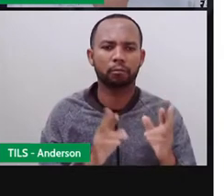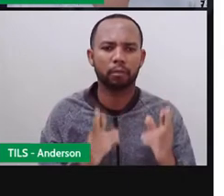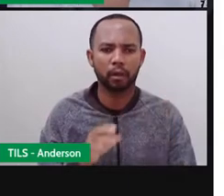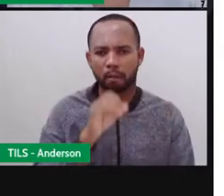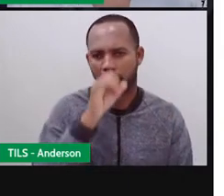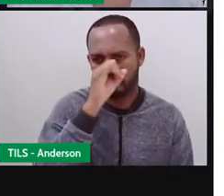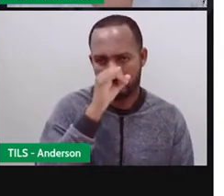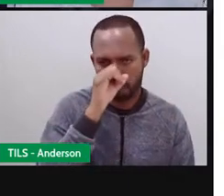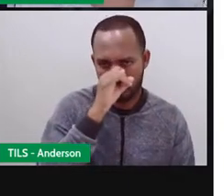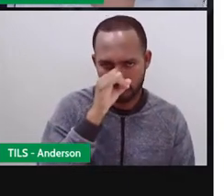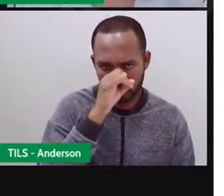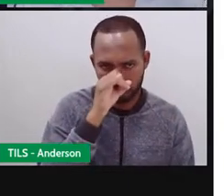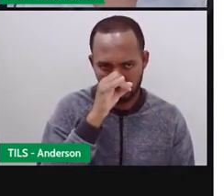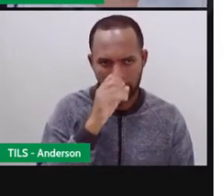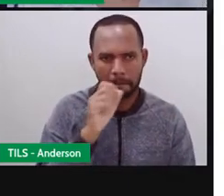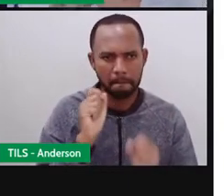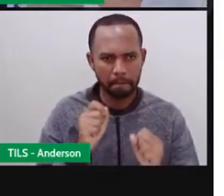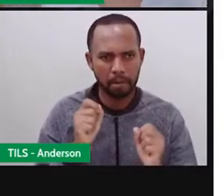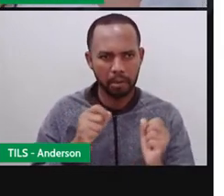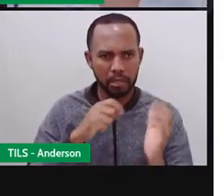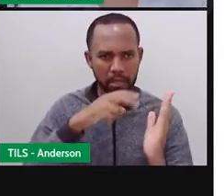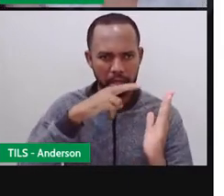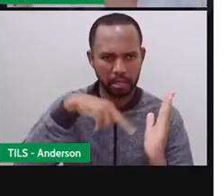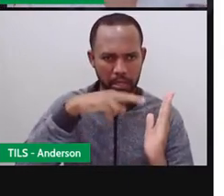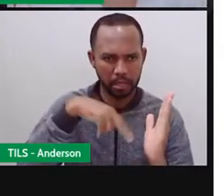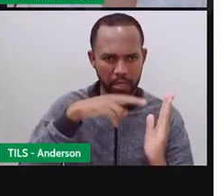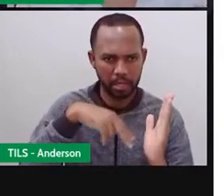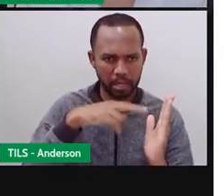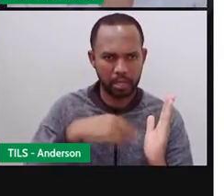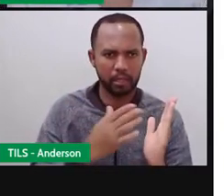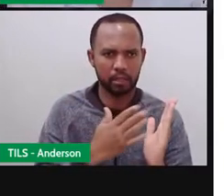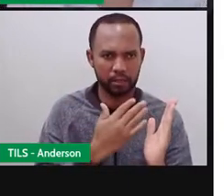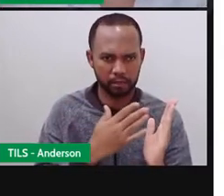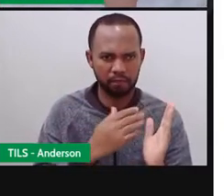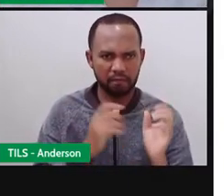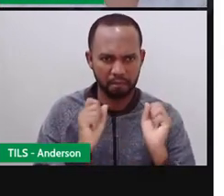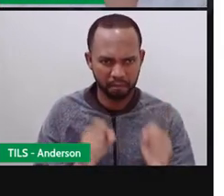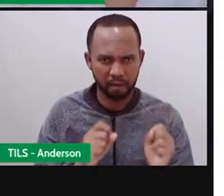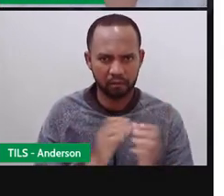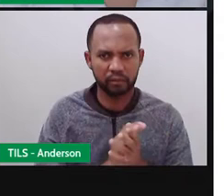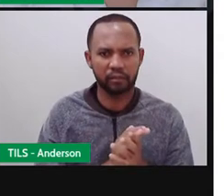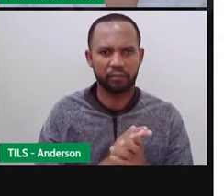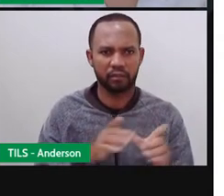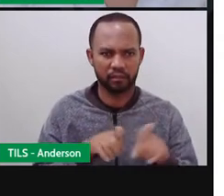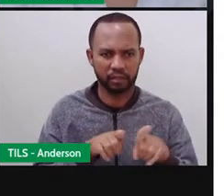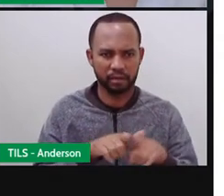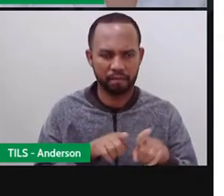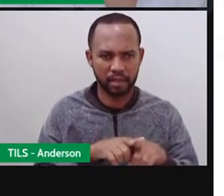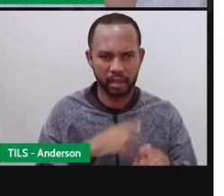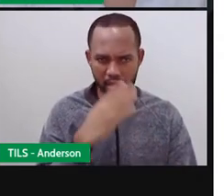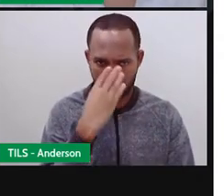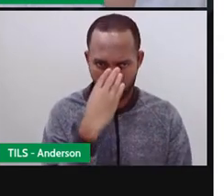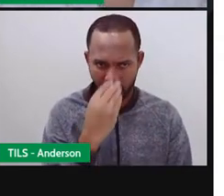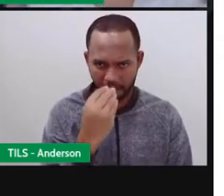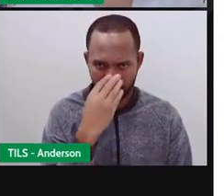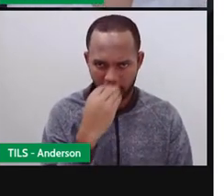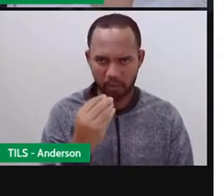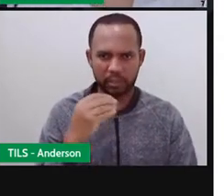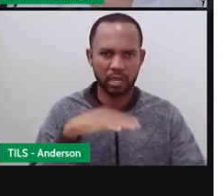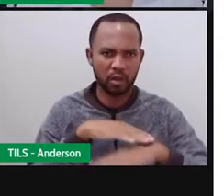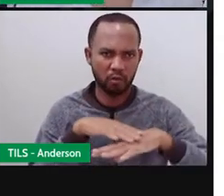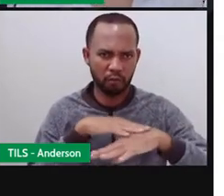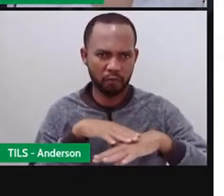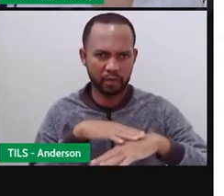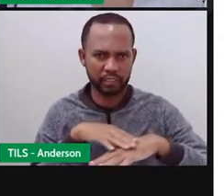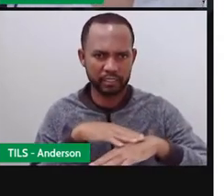ele vai ler um livro? Não. Um outro vai fazer discurso? Uma raposa vai conversar com uma capivara? Não